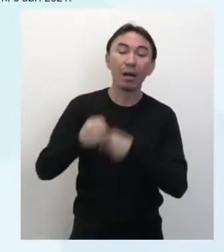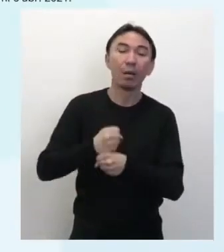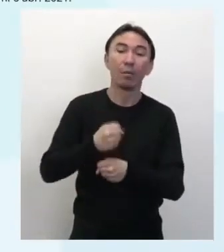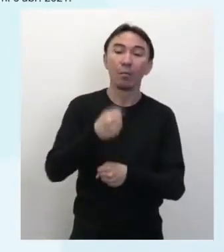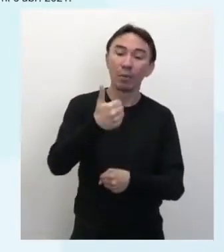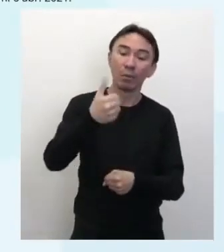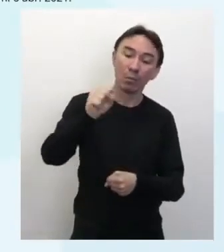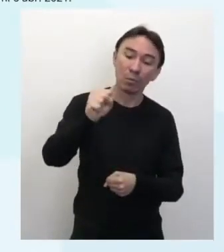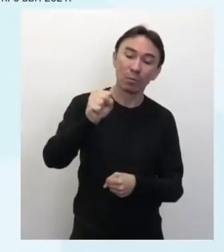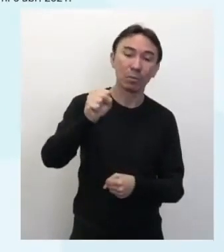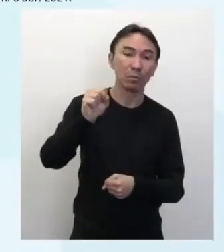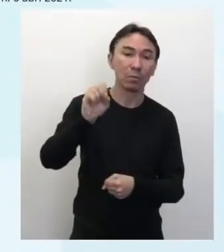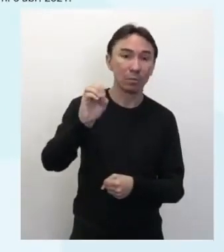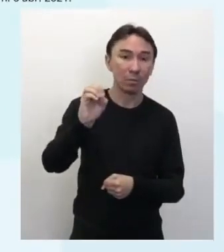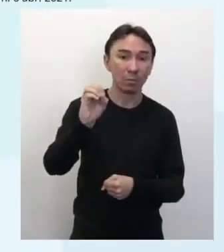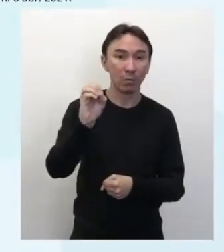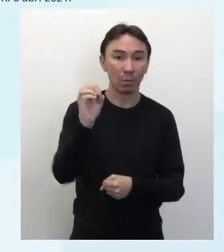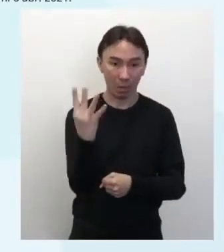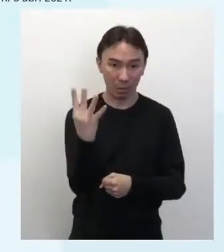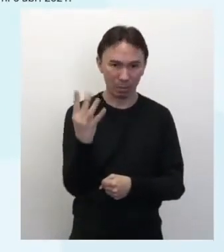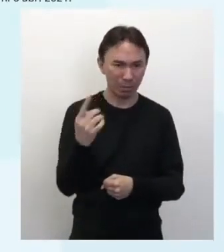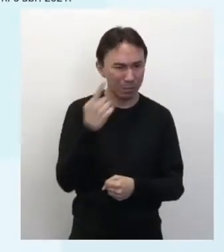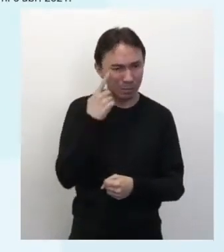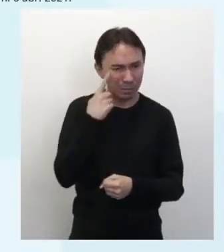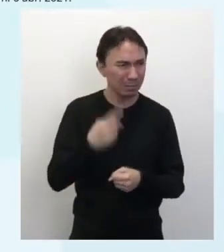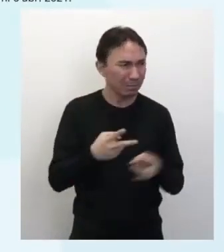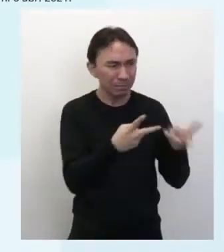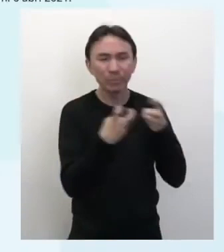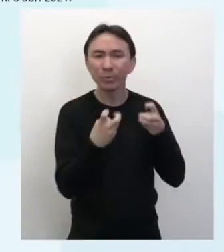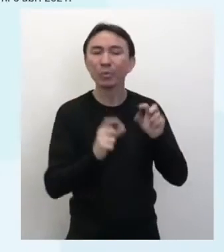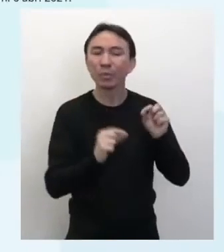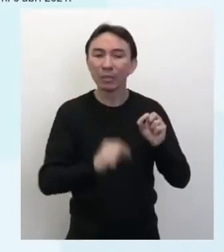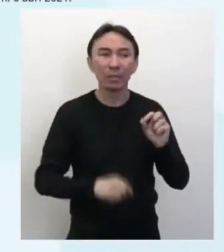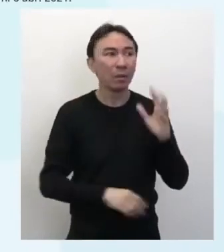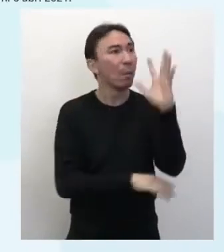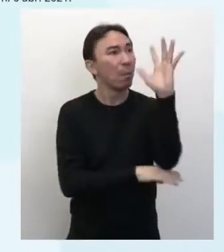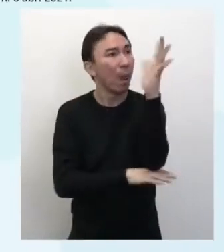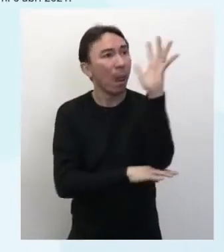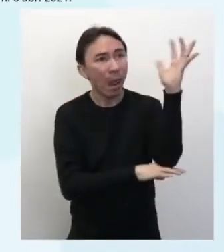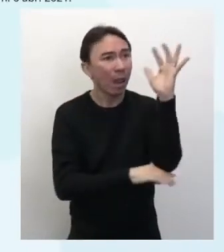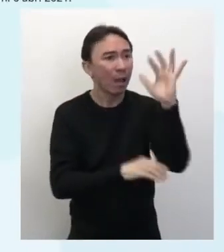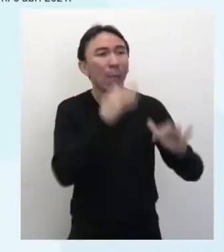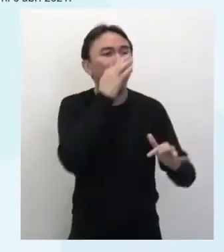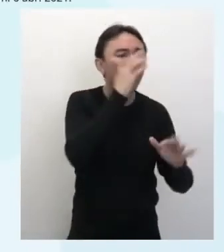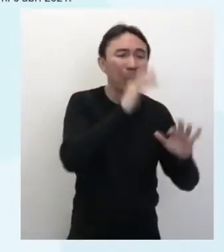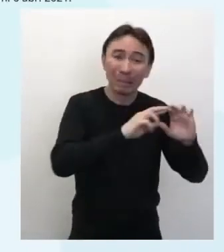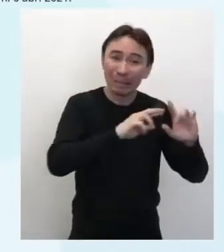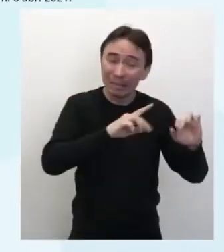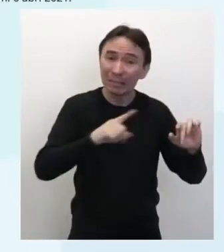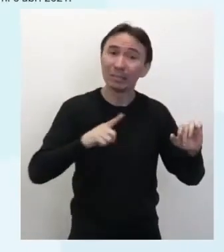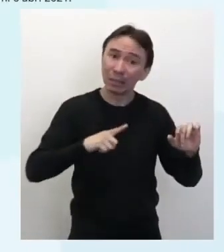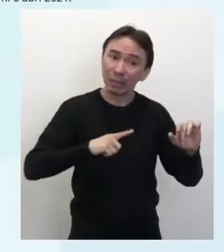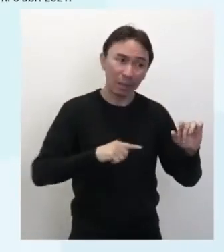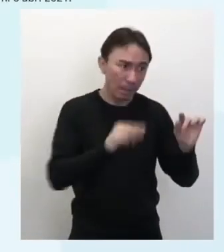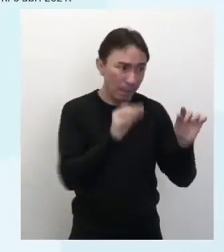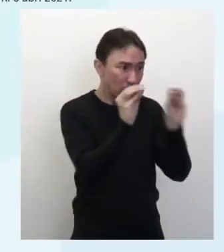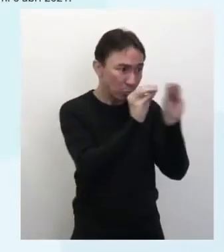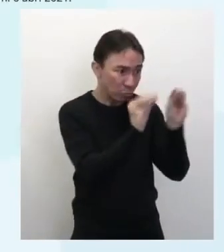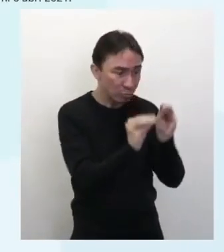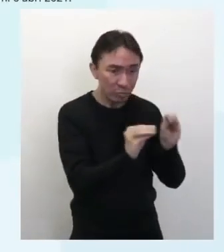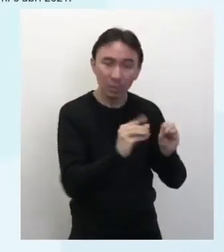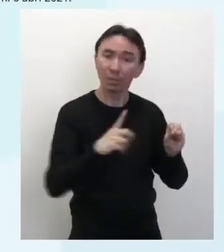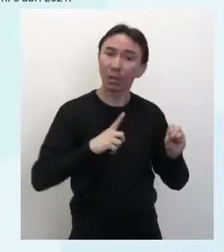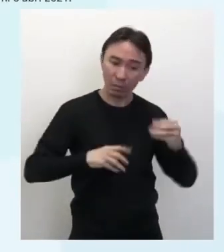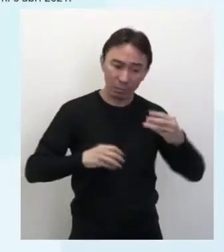todas as plantas eram formadas por célula, tá? Ele documentou isso, né? Todas as plantas são